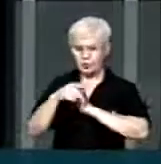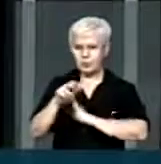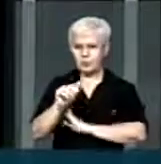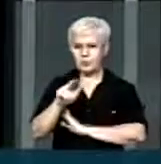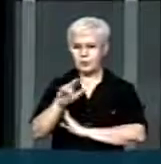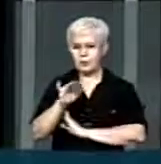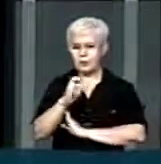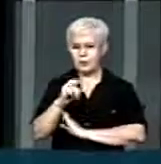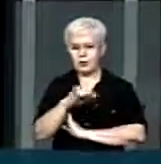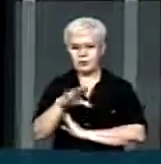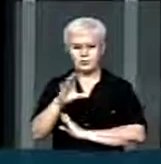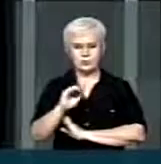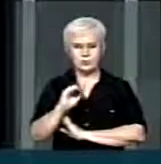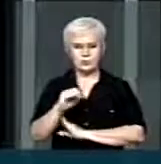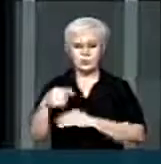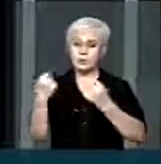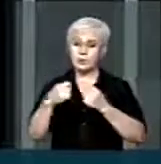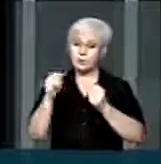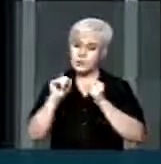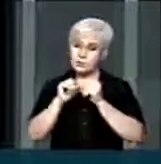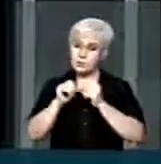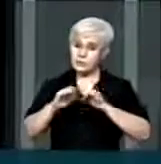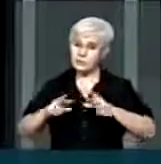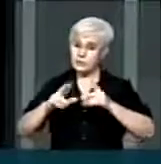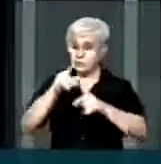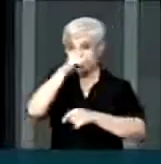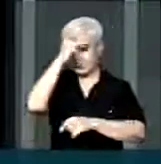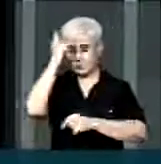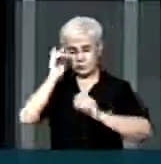com que esses cidadãos brasileiros